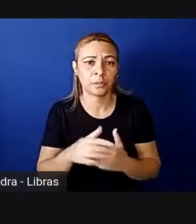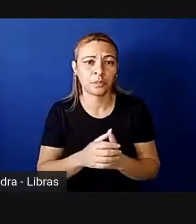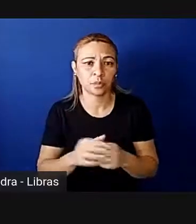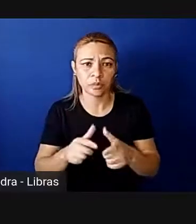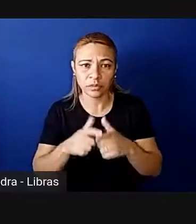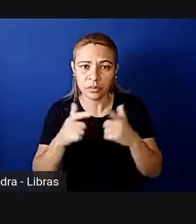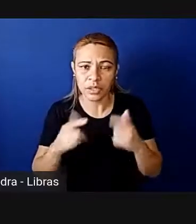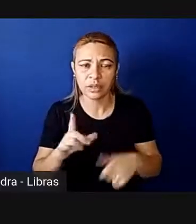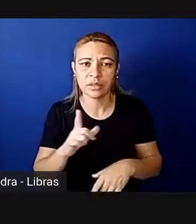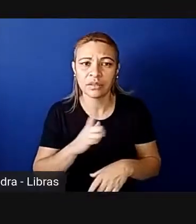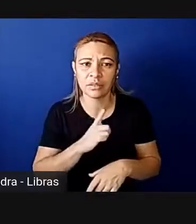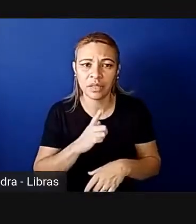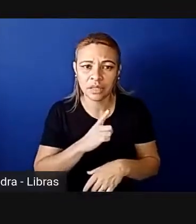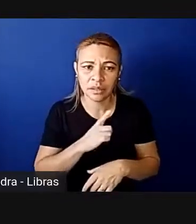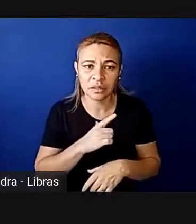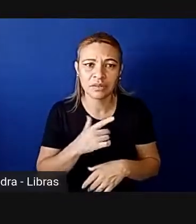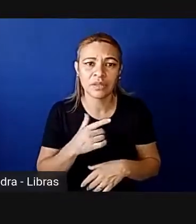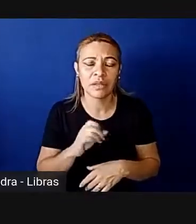grandemente